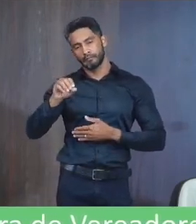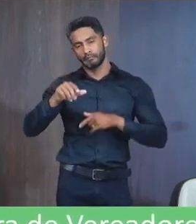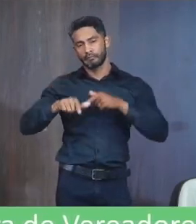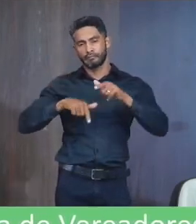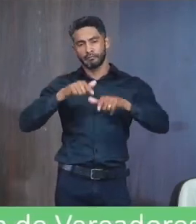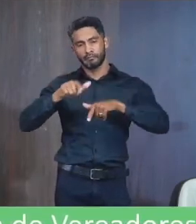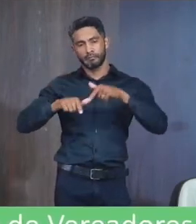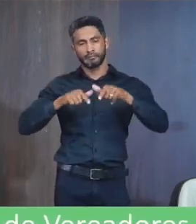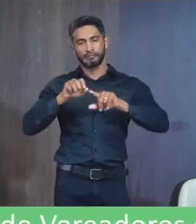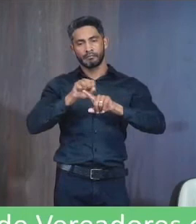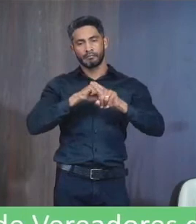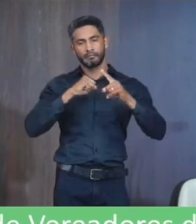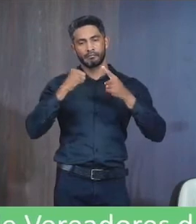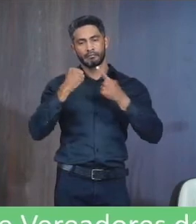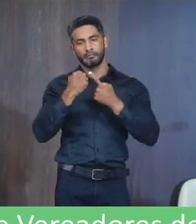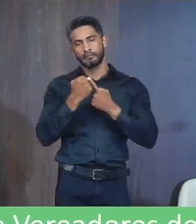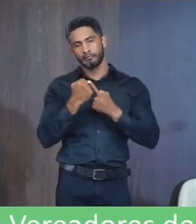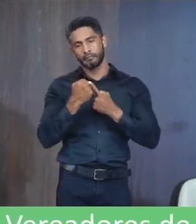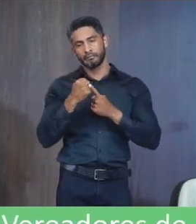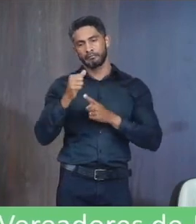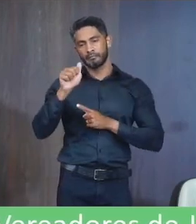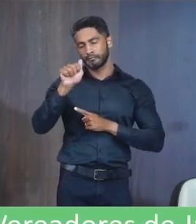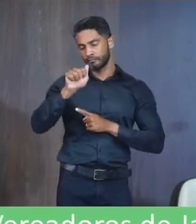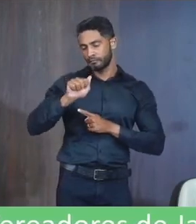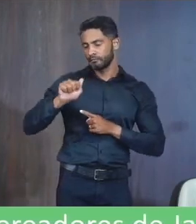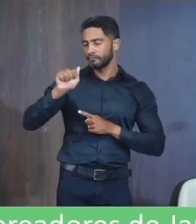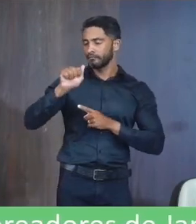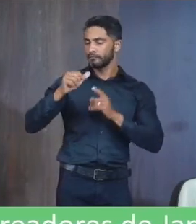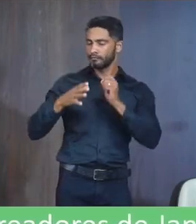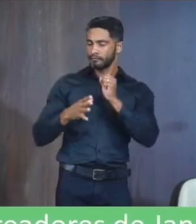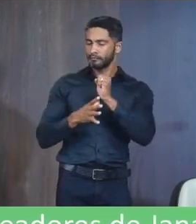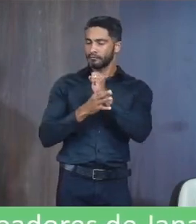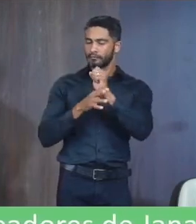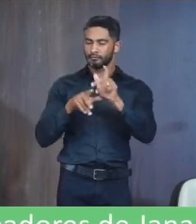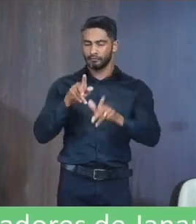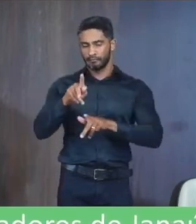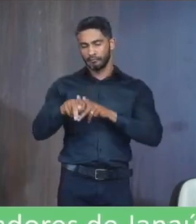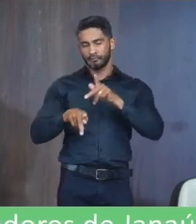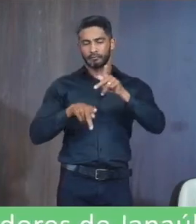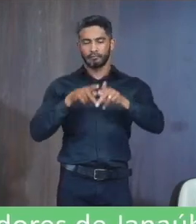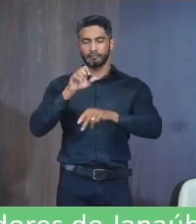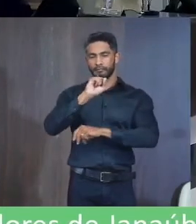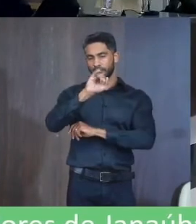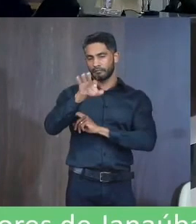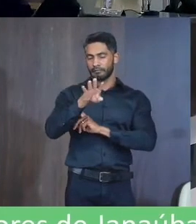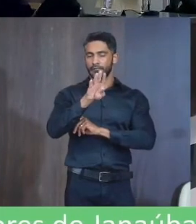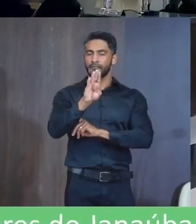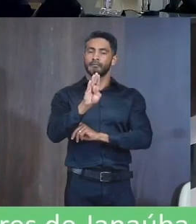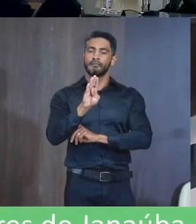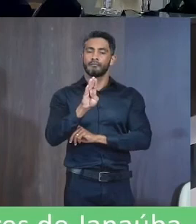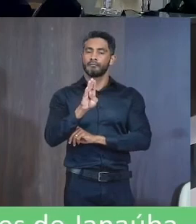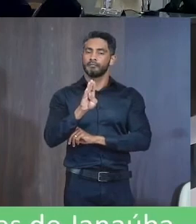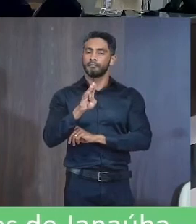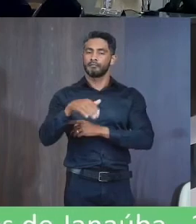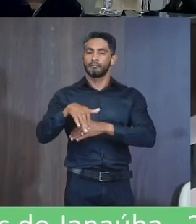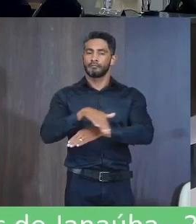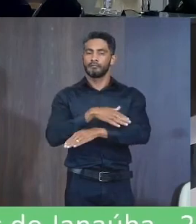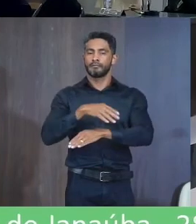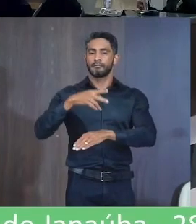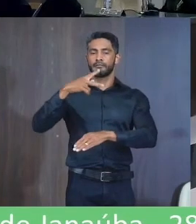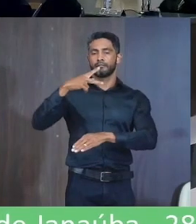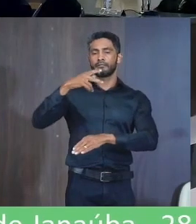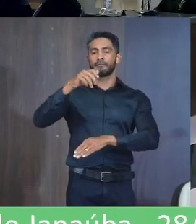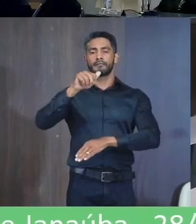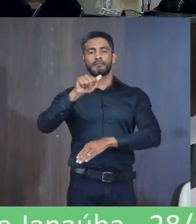Serviço prestado Pela Sociedade Pela Segurança Pública De Janaúba Requeiro que seja dada Ciência ao Congratulado Residente Na Rua Padre